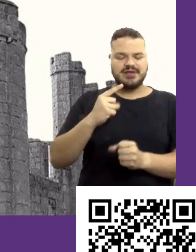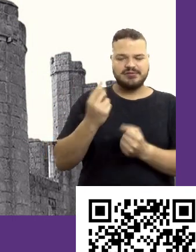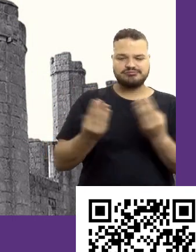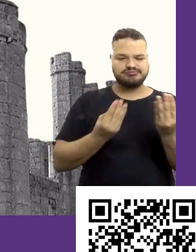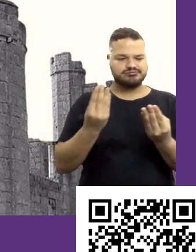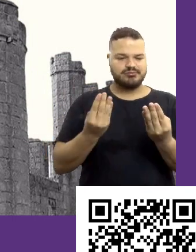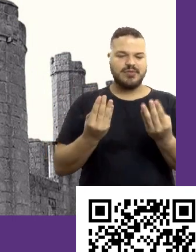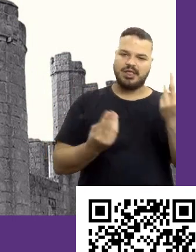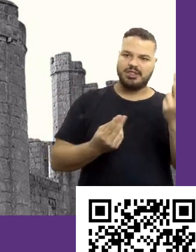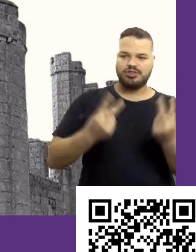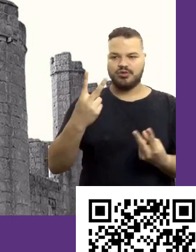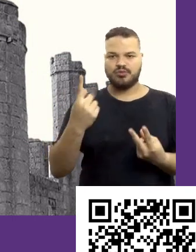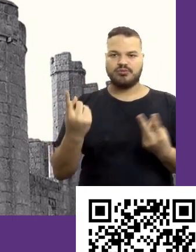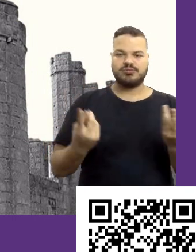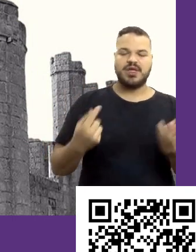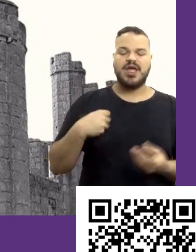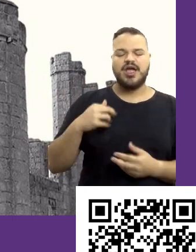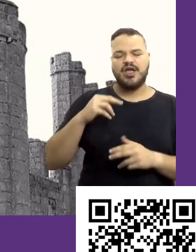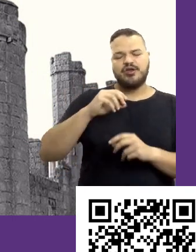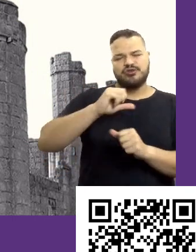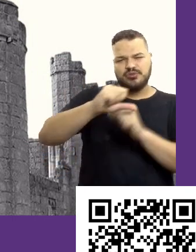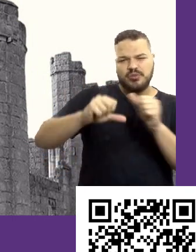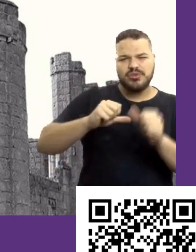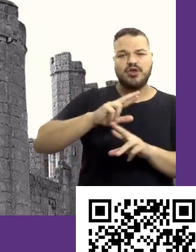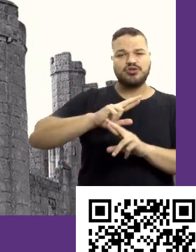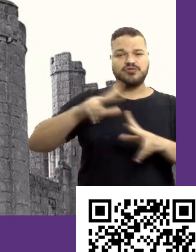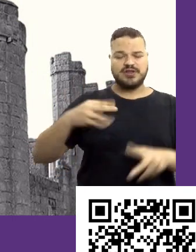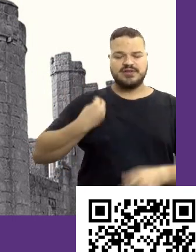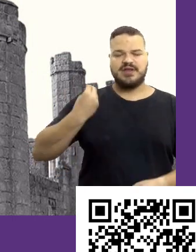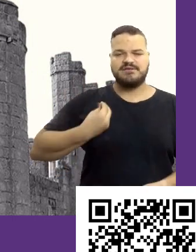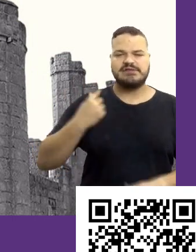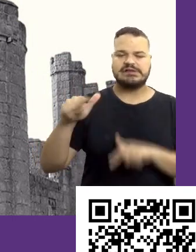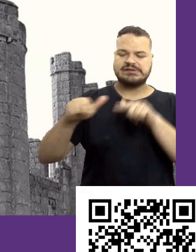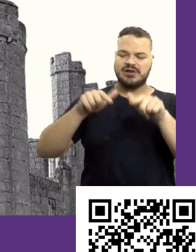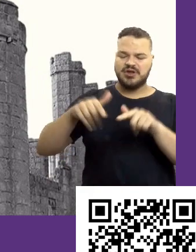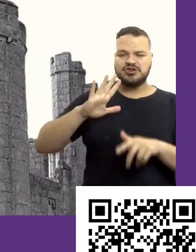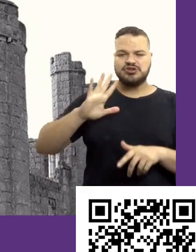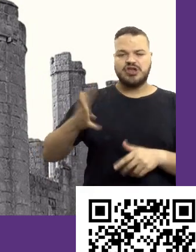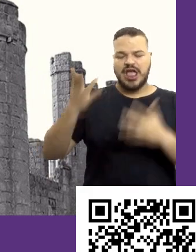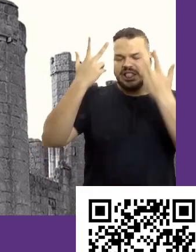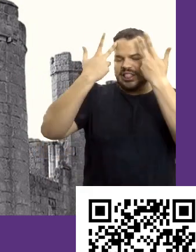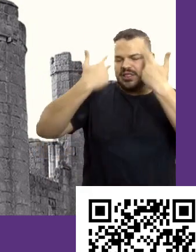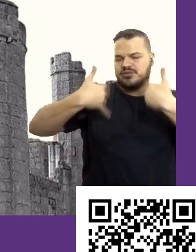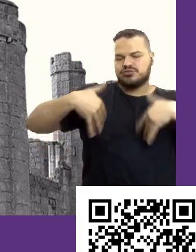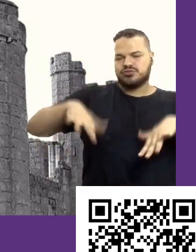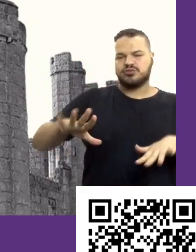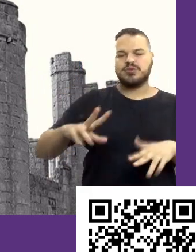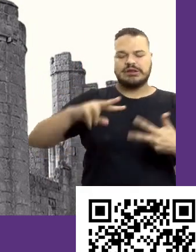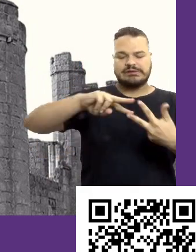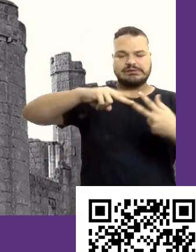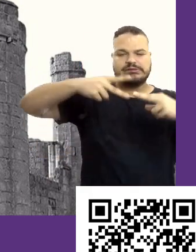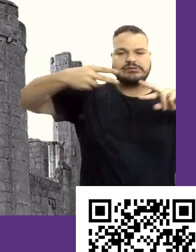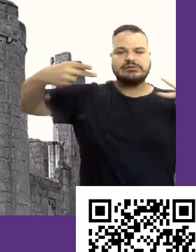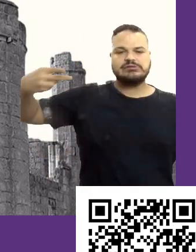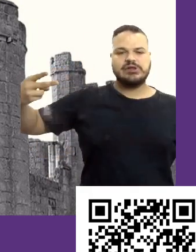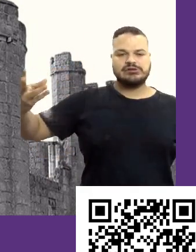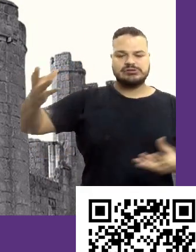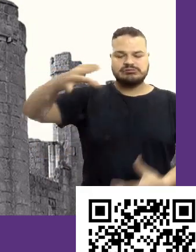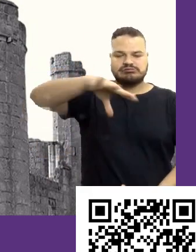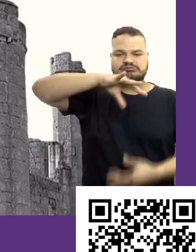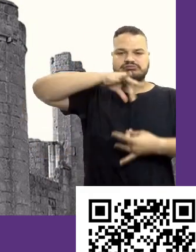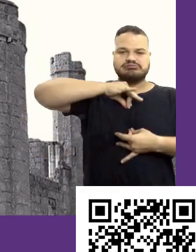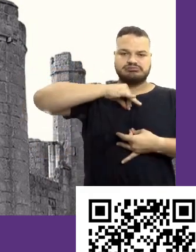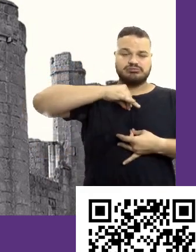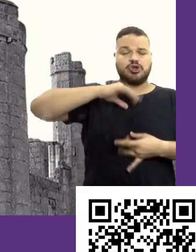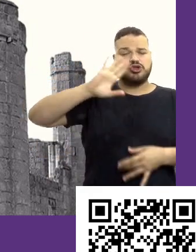diferencial que você vai fazer na sua vida no seu trabalho está no que você já naturalmente no seu DNA já faz de